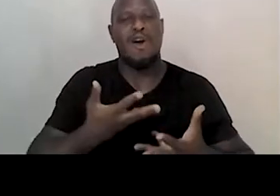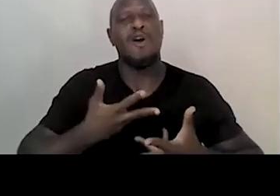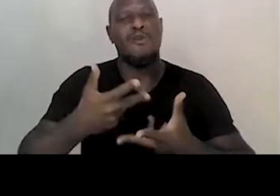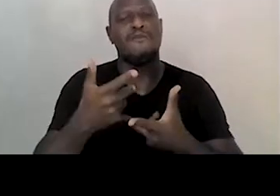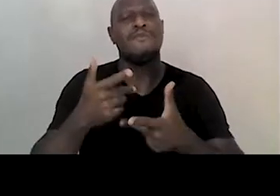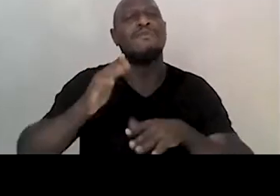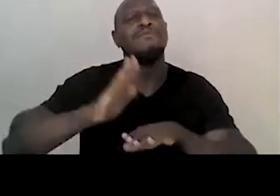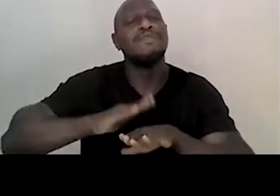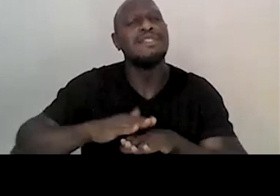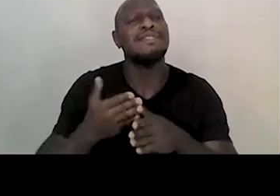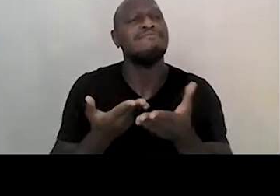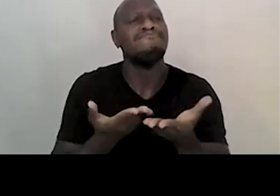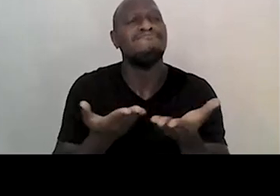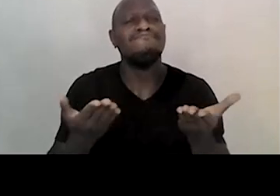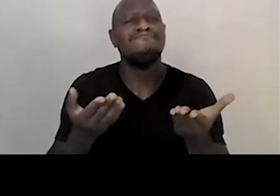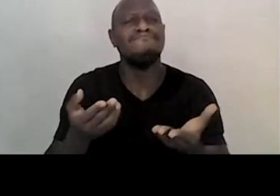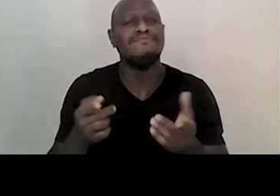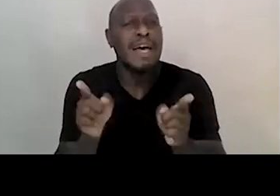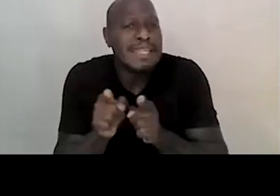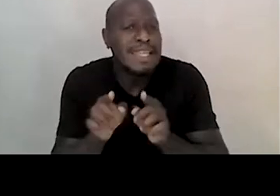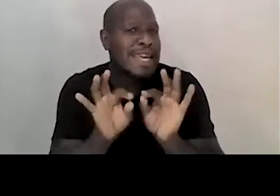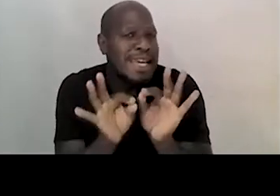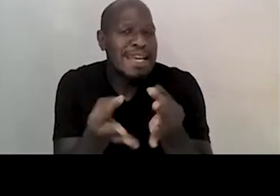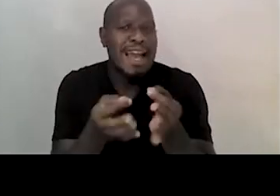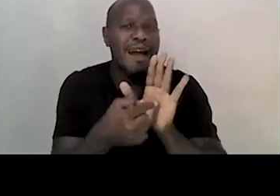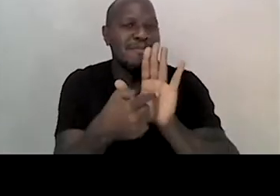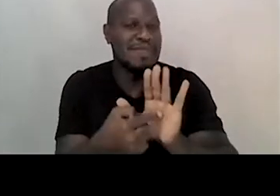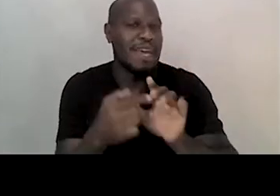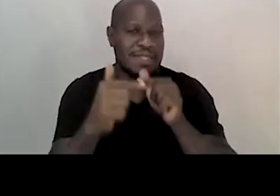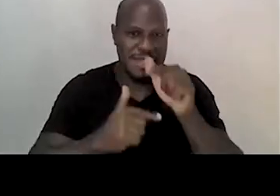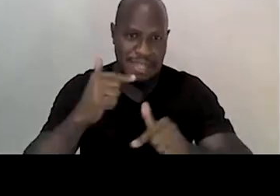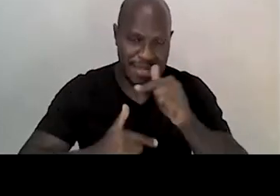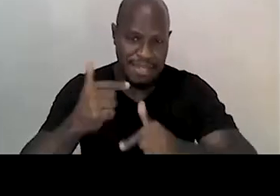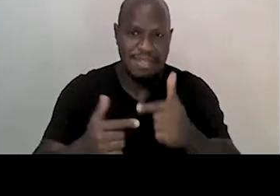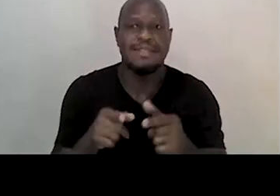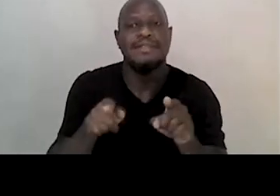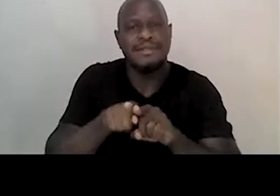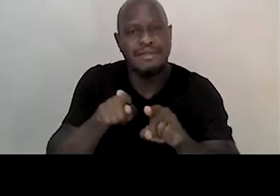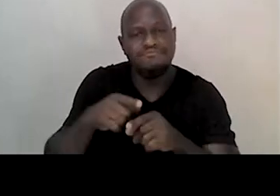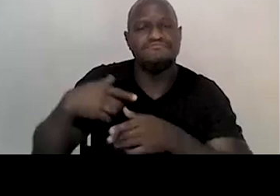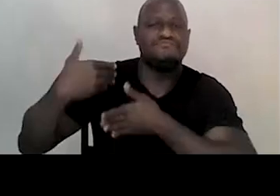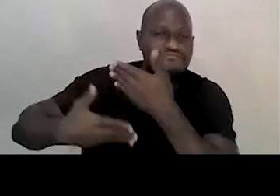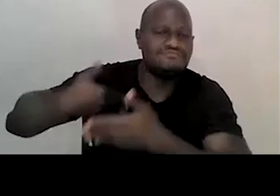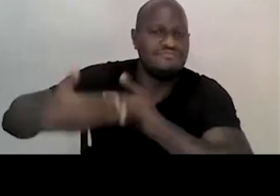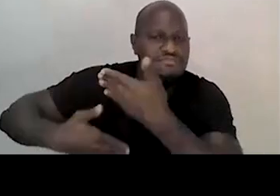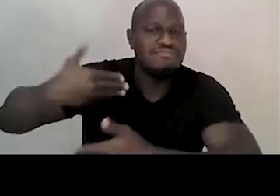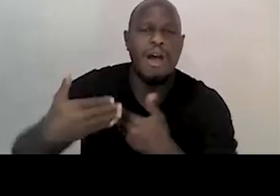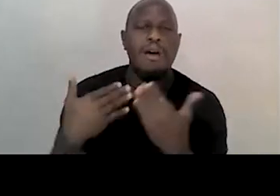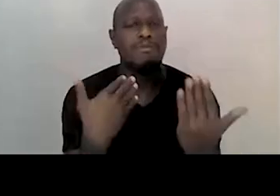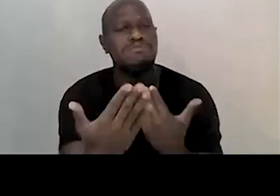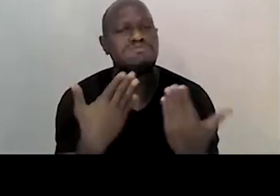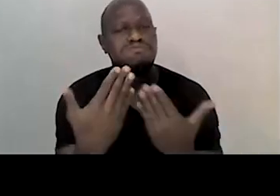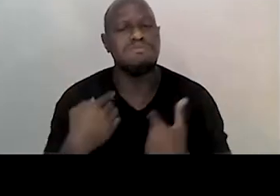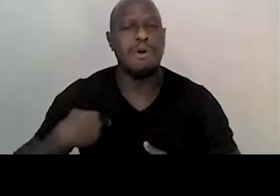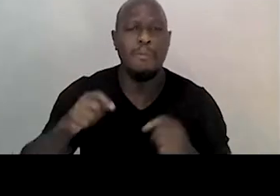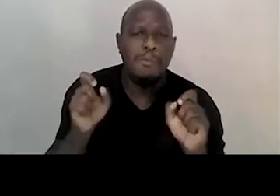fizessem uma breve apresentação do trabalho, e aí também no decorrer do nosso bate-papo, a